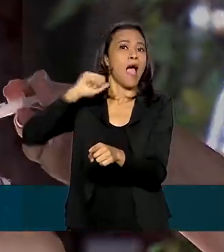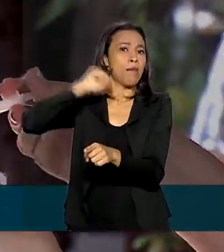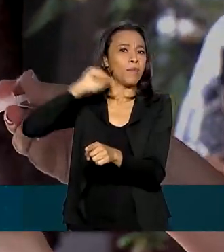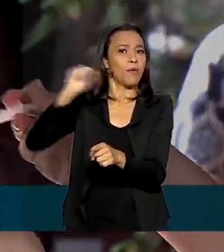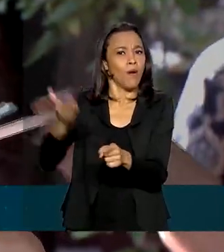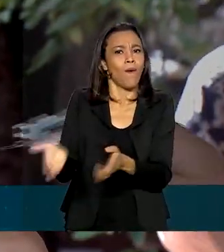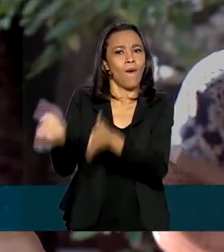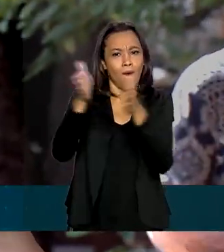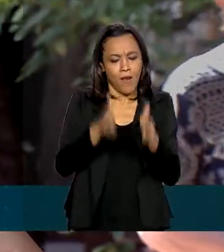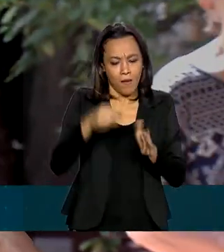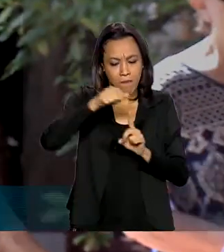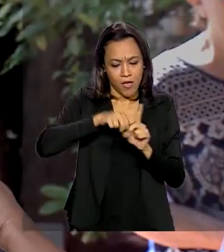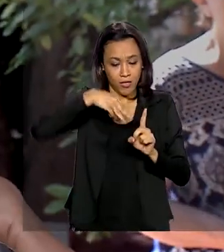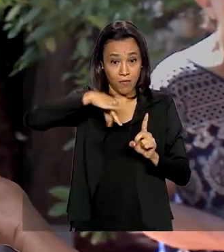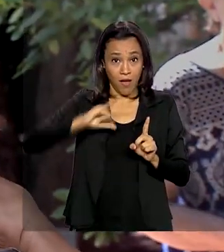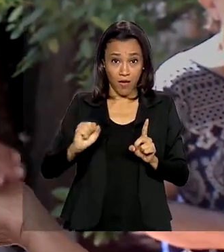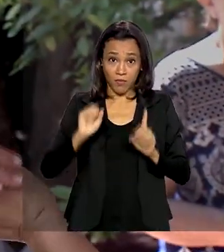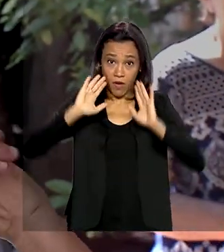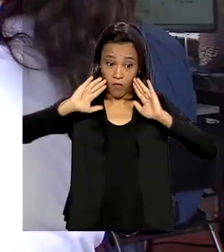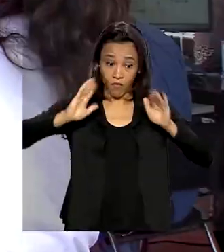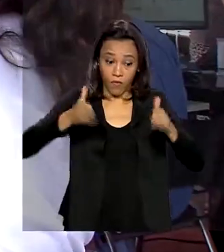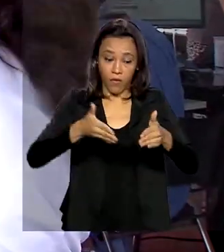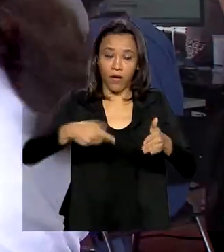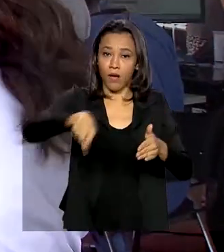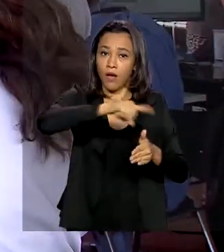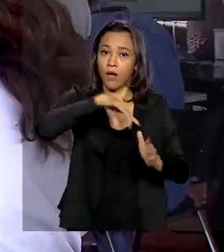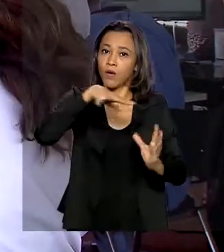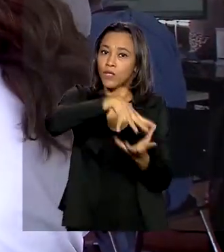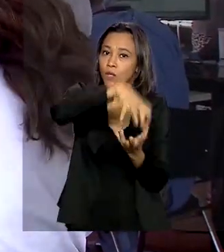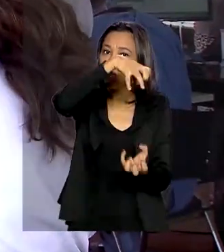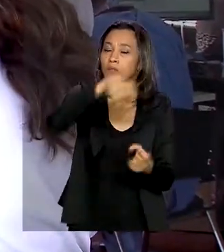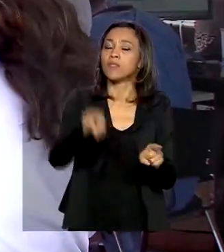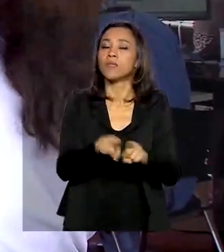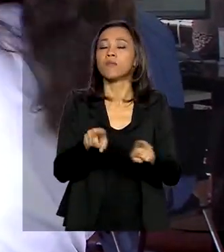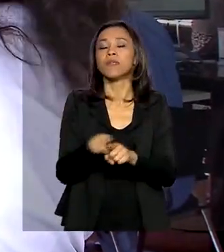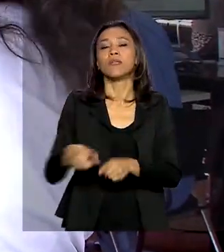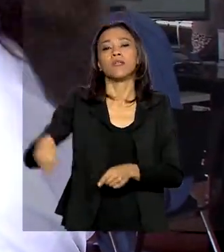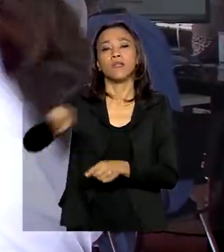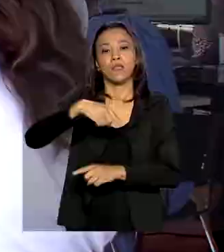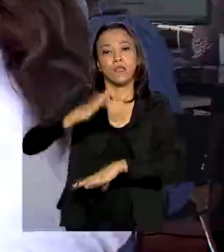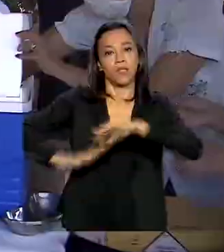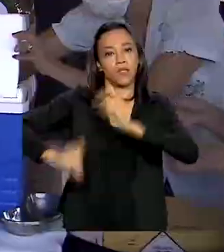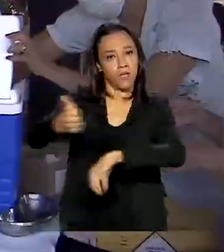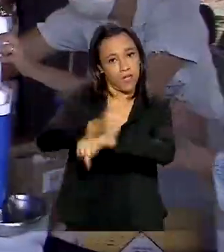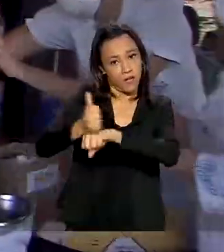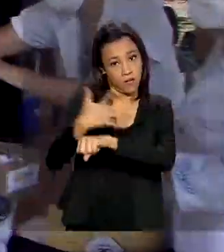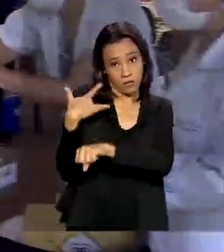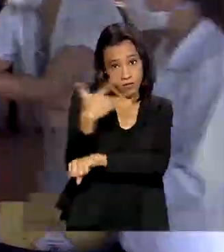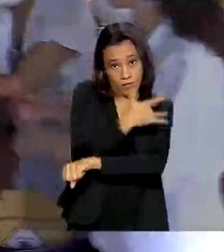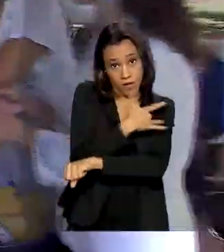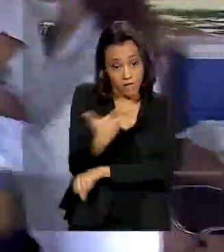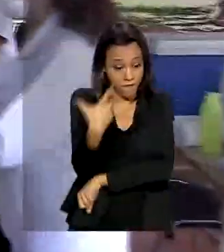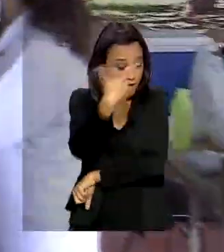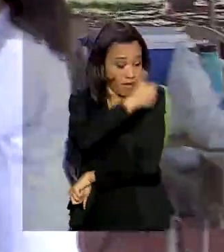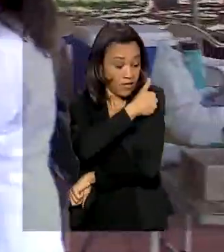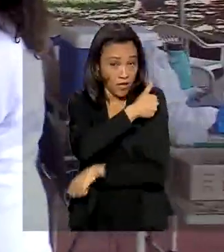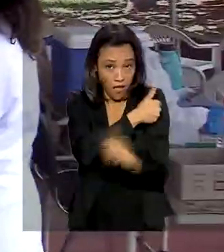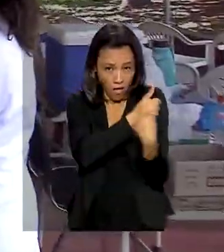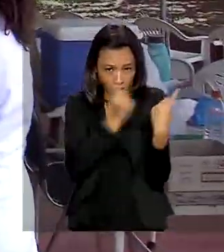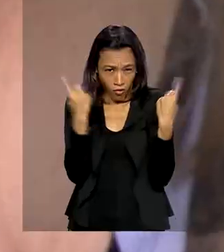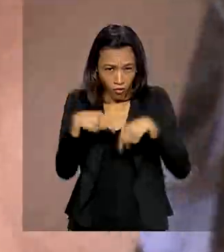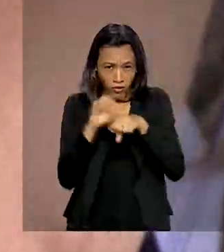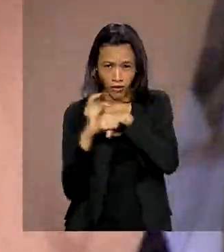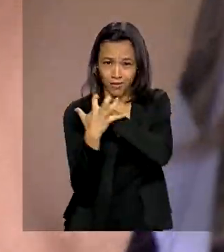proteger públicos prioritários, os idosos e profissionais de saúde. A vacina não tem eficácia